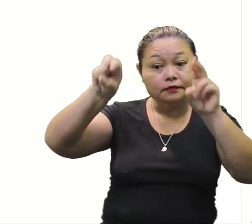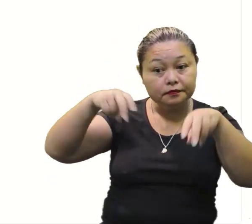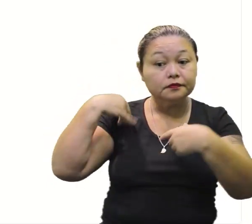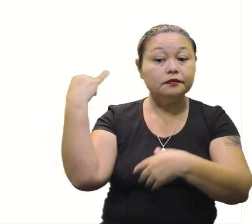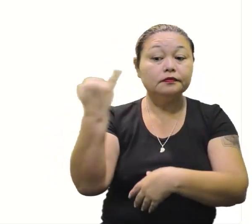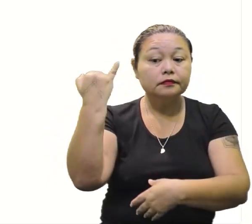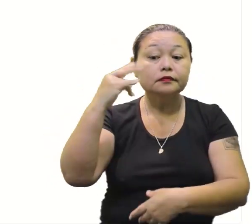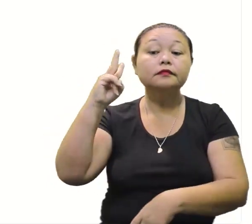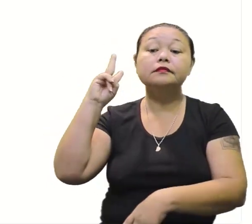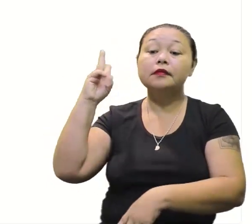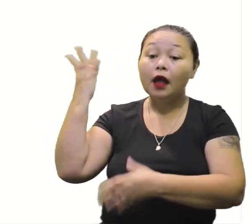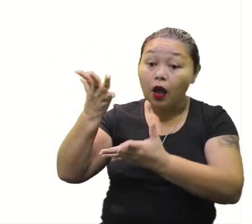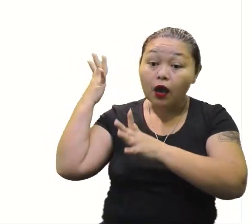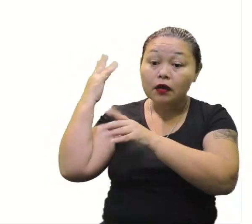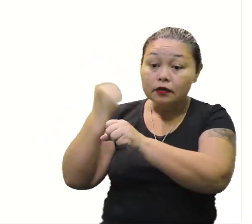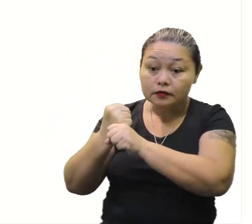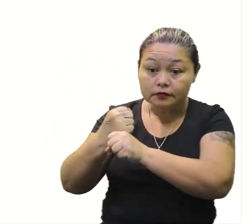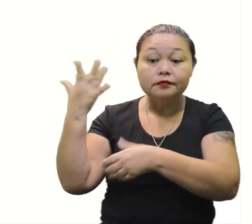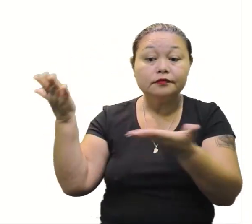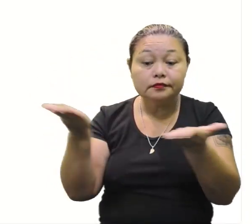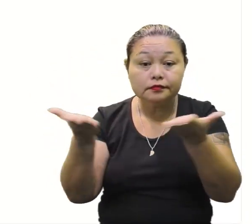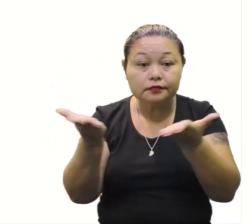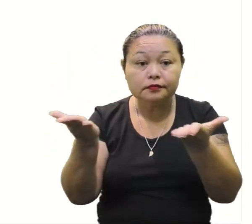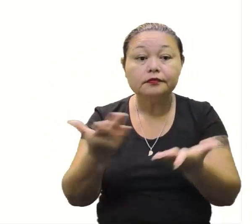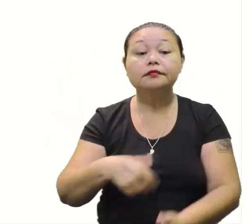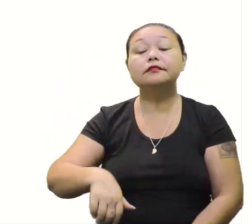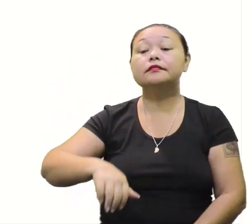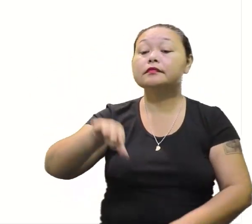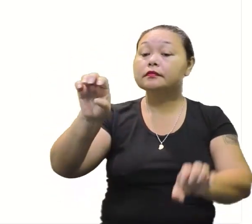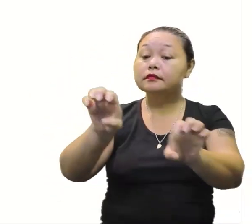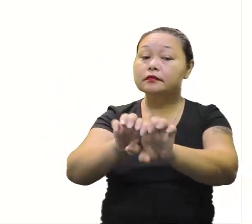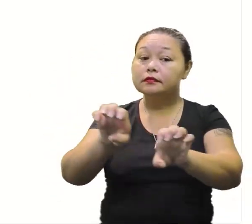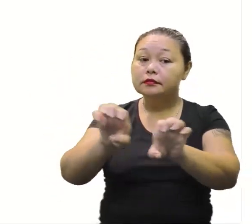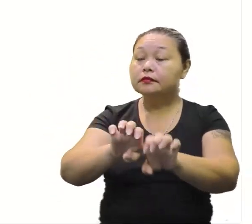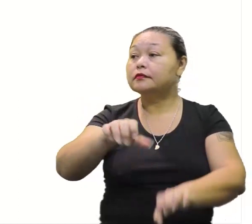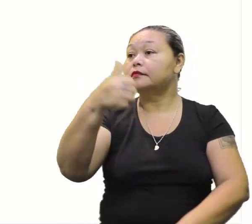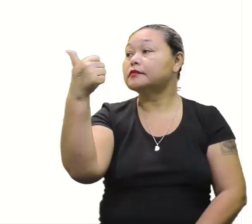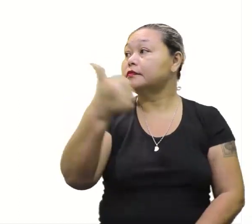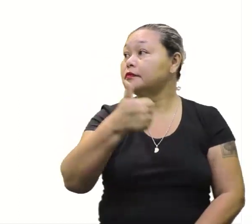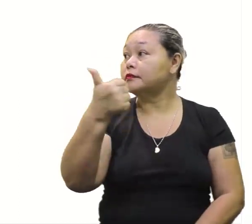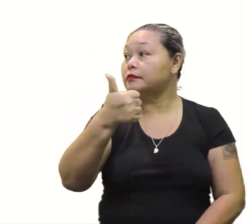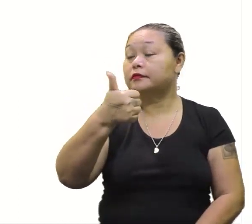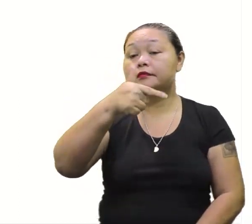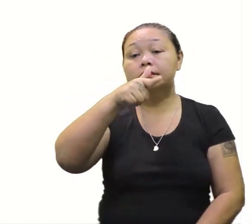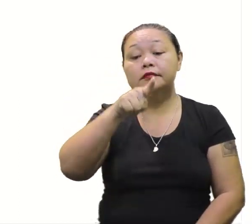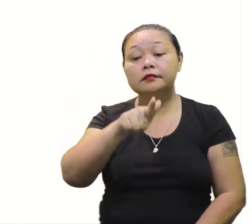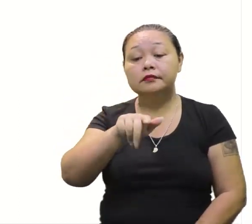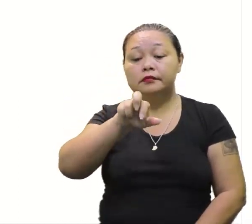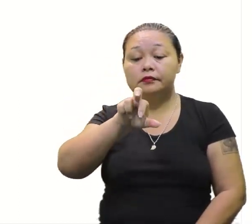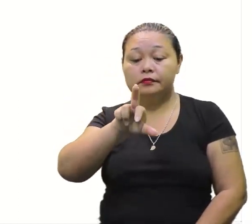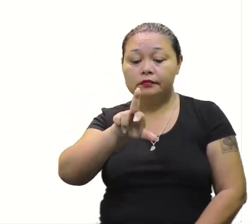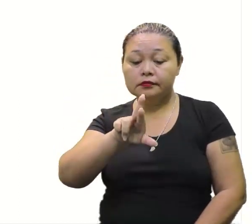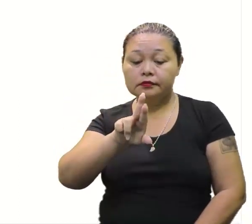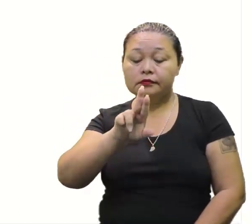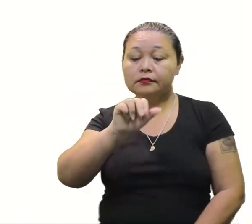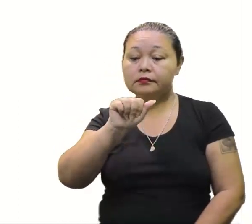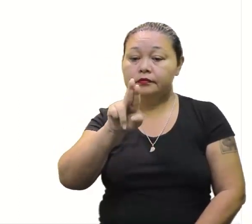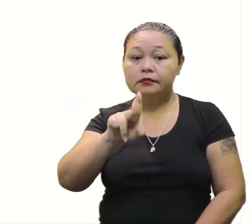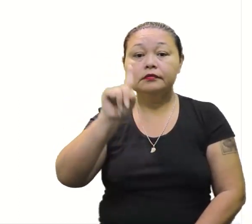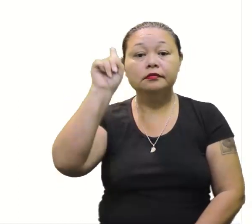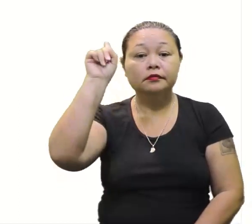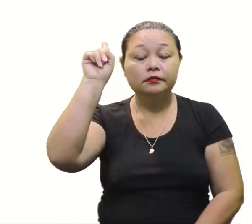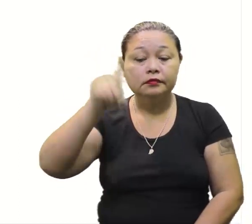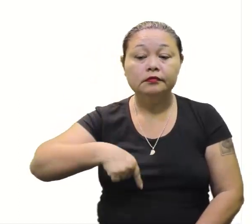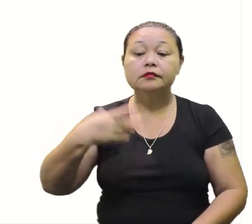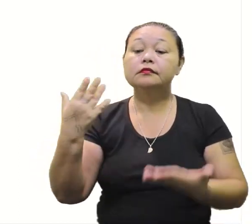agora. Vamos lá. Vamos lá. Equação do primeiro grau. Lembrando que equação é uma sentença aberta expressa por um